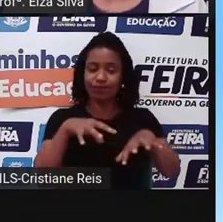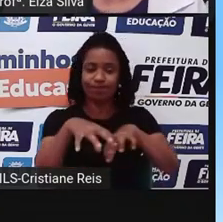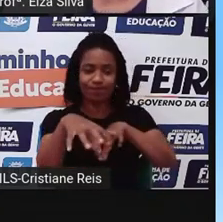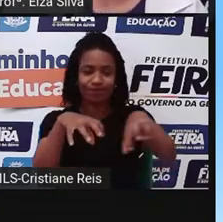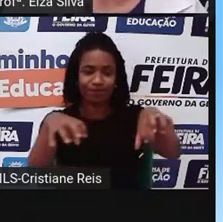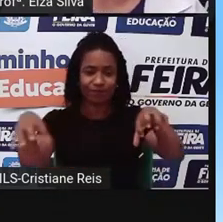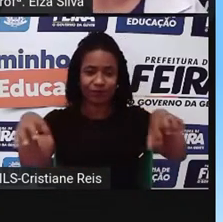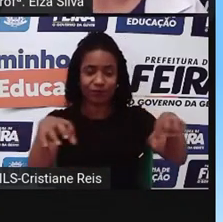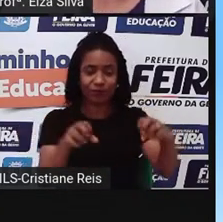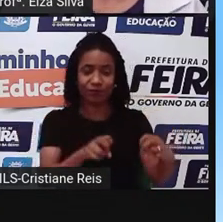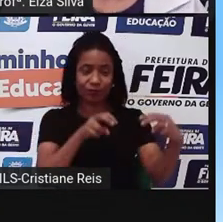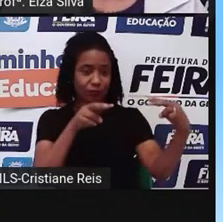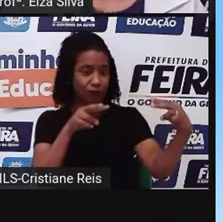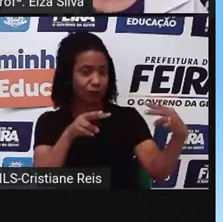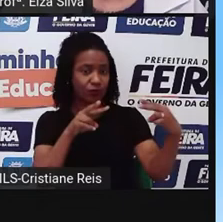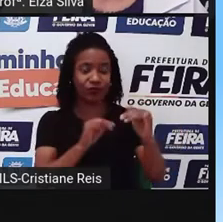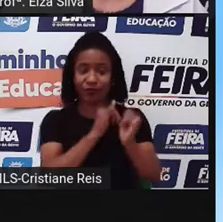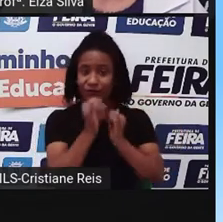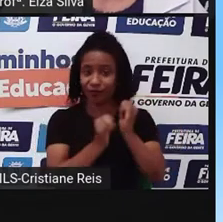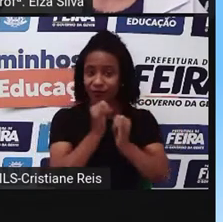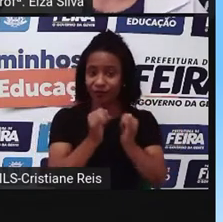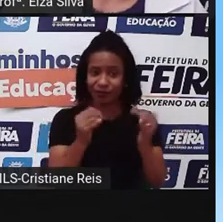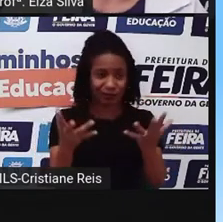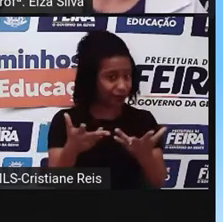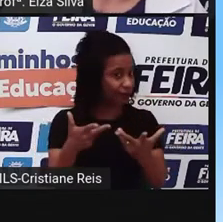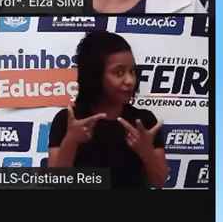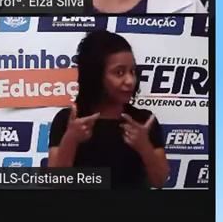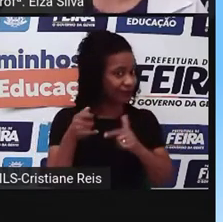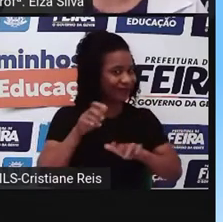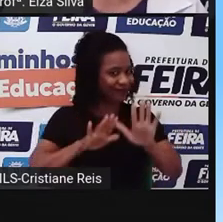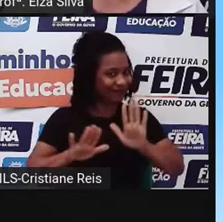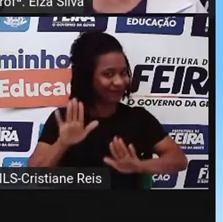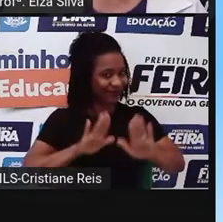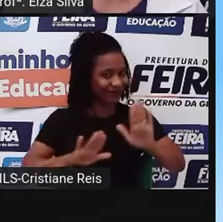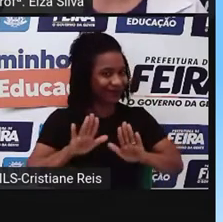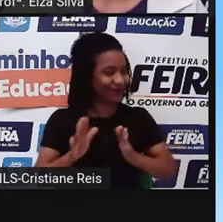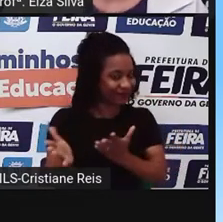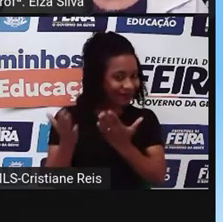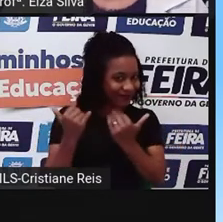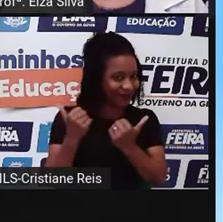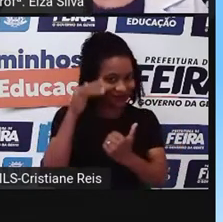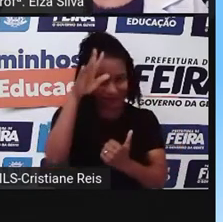pessoa incrível na internet. Let's do this. Vamos fazer isto?